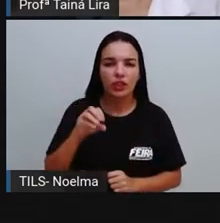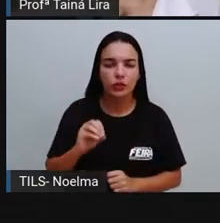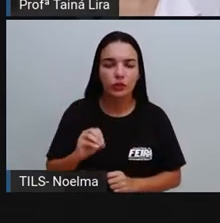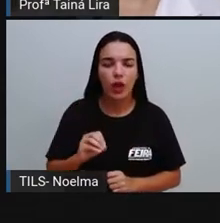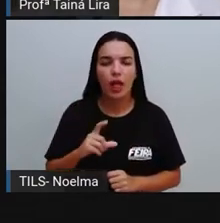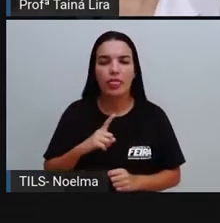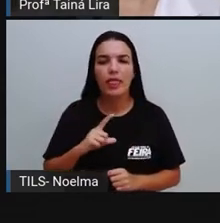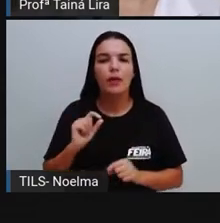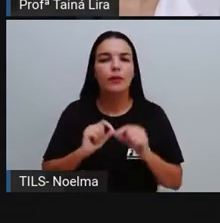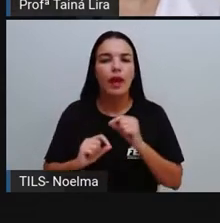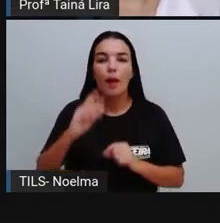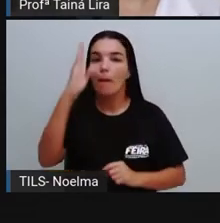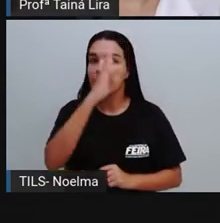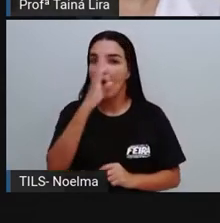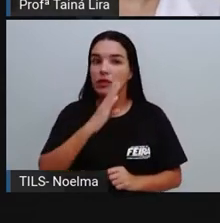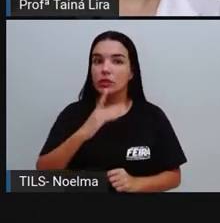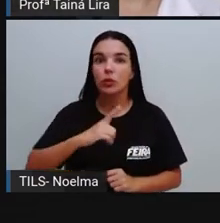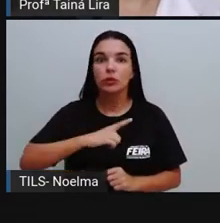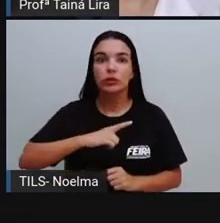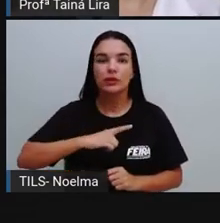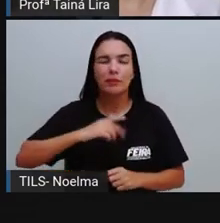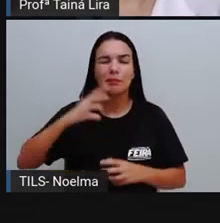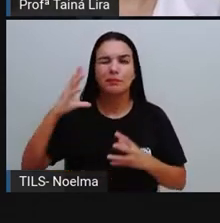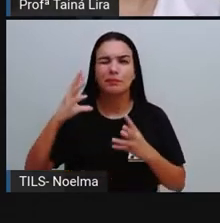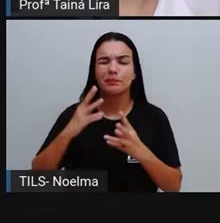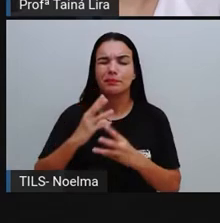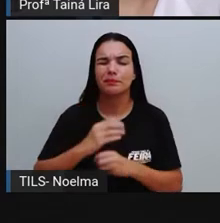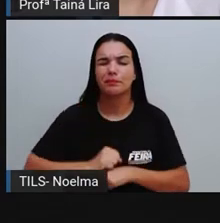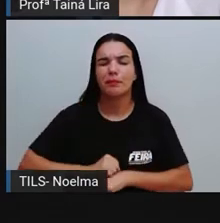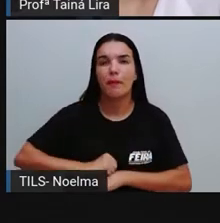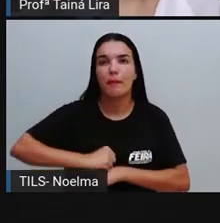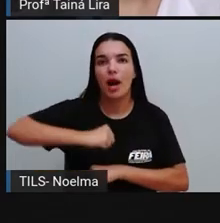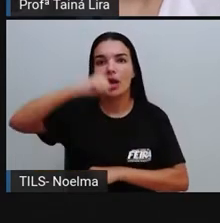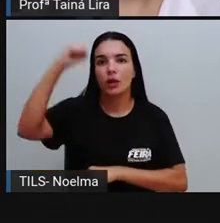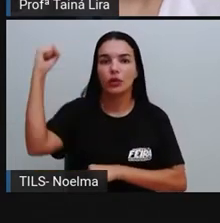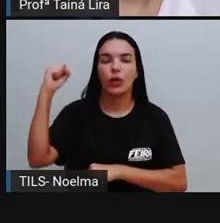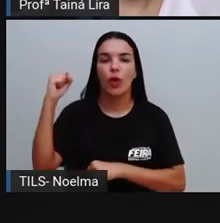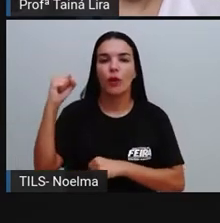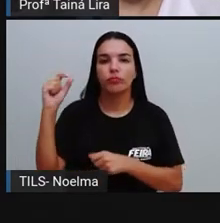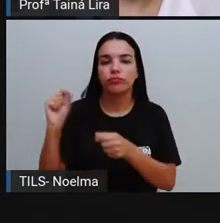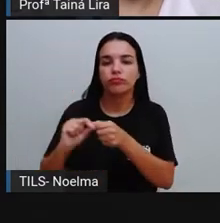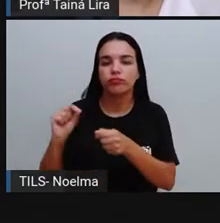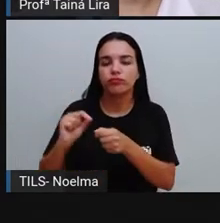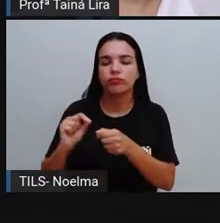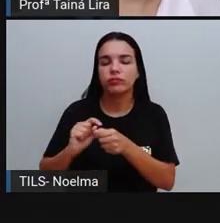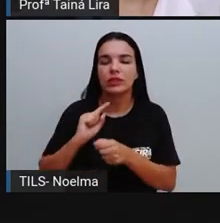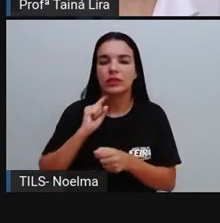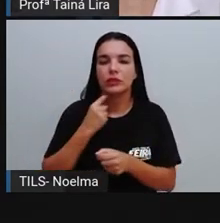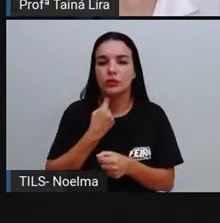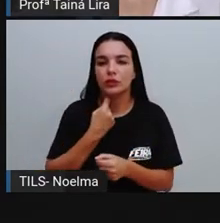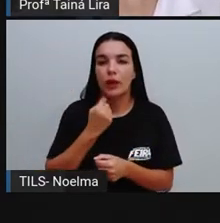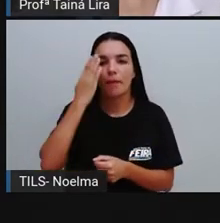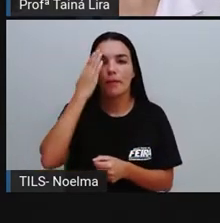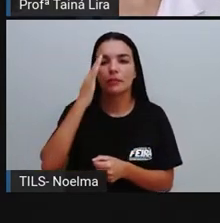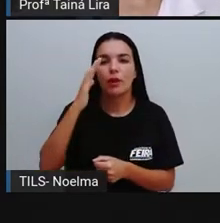o Brasil é um dos maiores produtores de lixo, principalmente de plástico, tá?